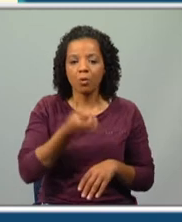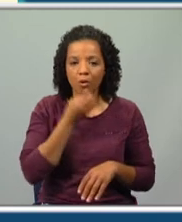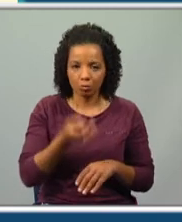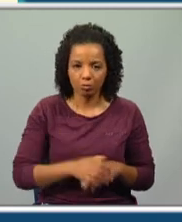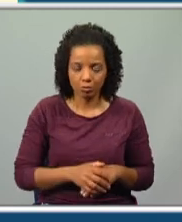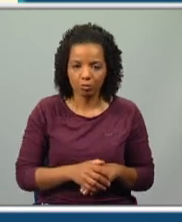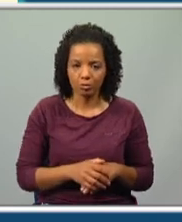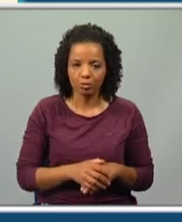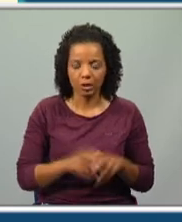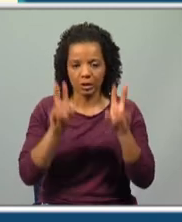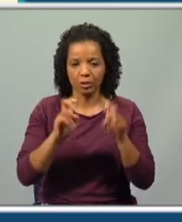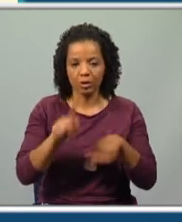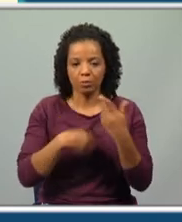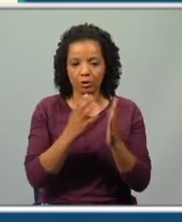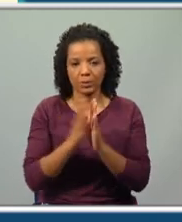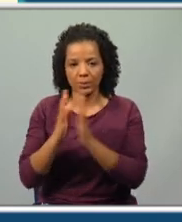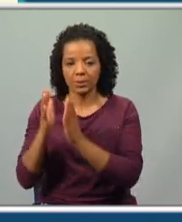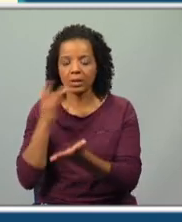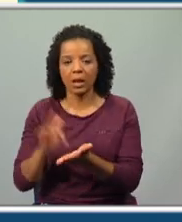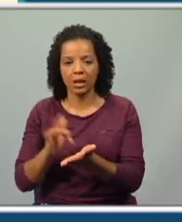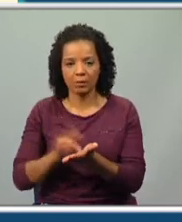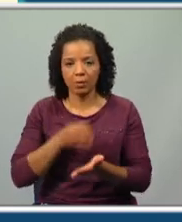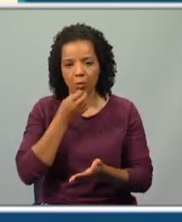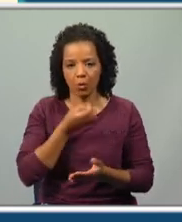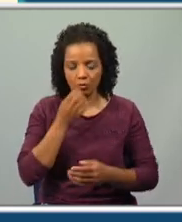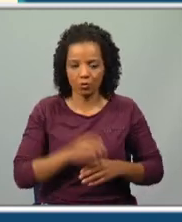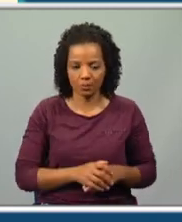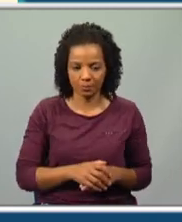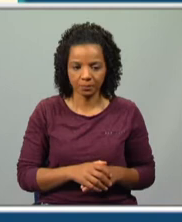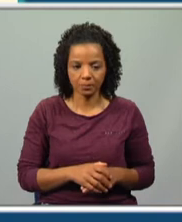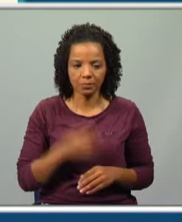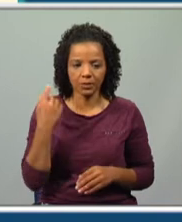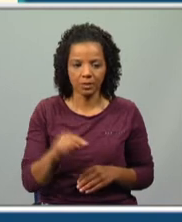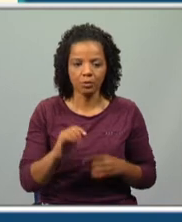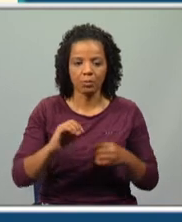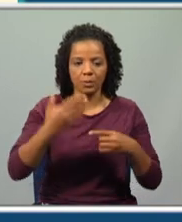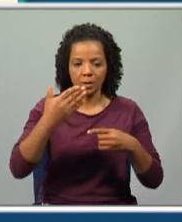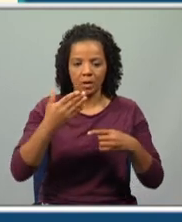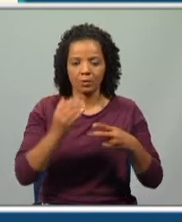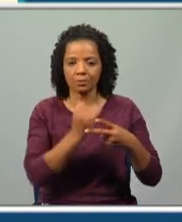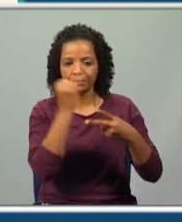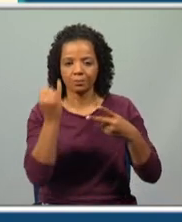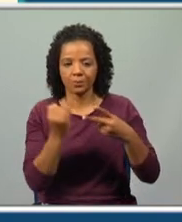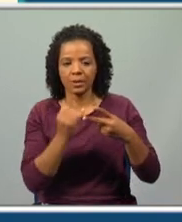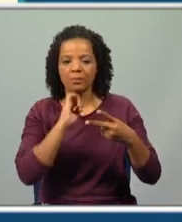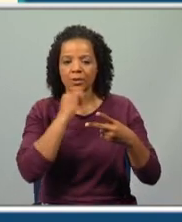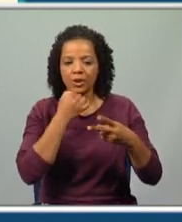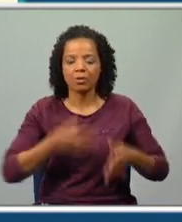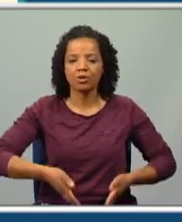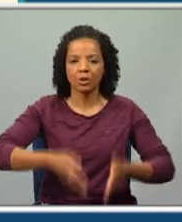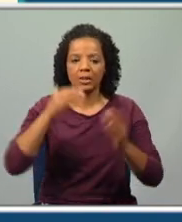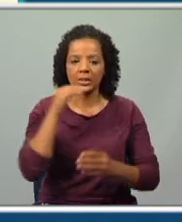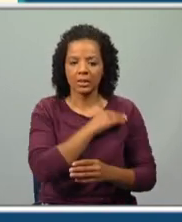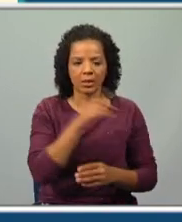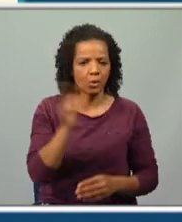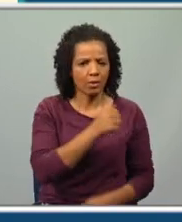que depois foram agrupados num livro de contos. Então temos Prosas Bárbaras, O Mistério da Estrada de Sintra e